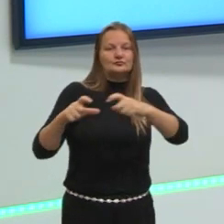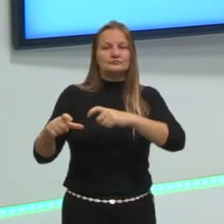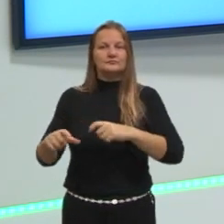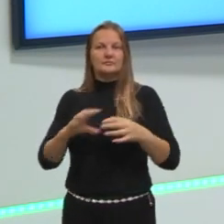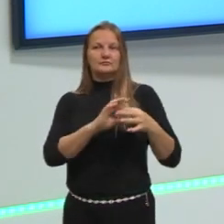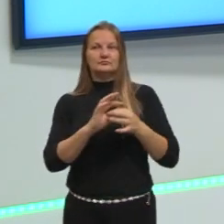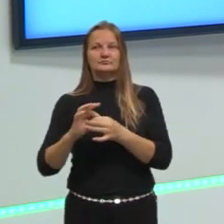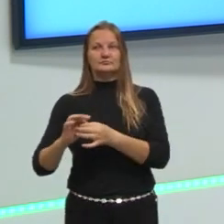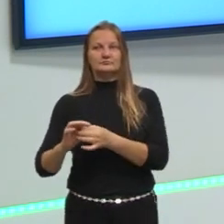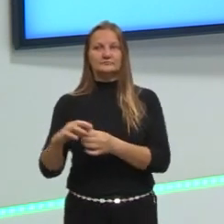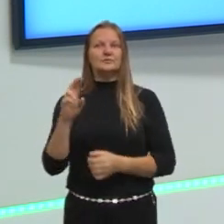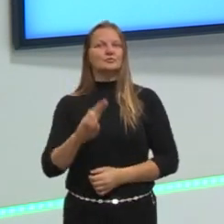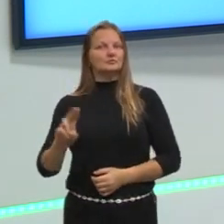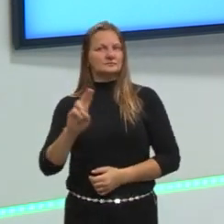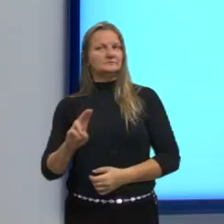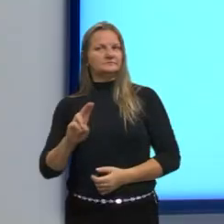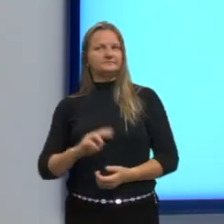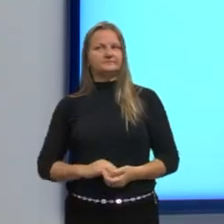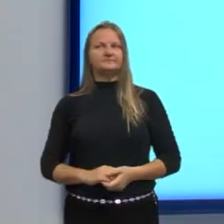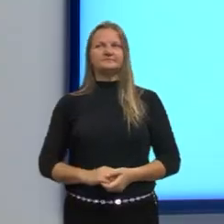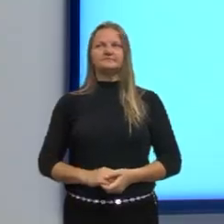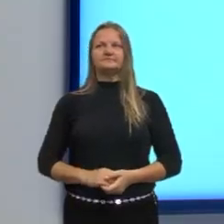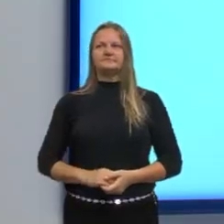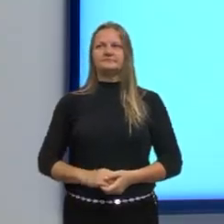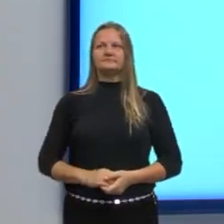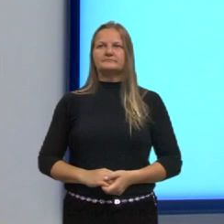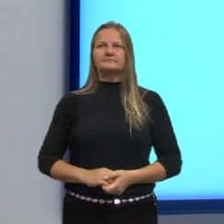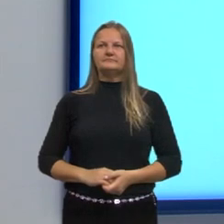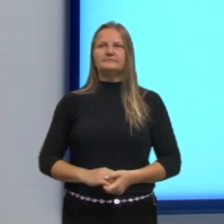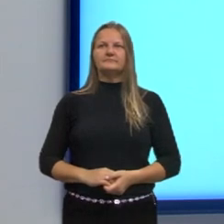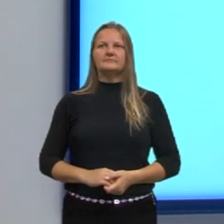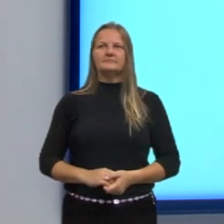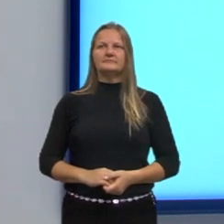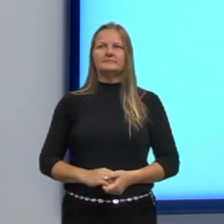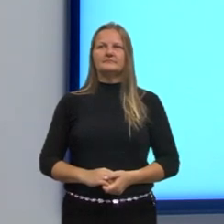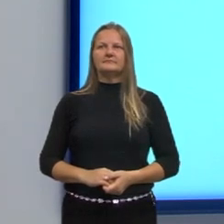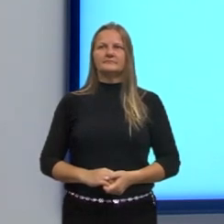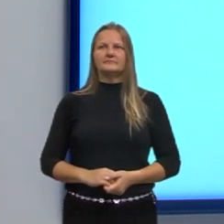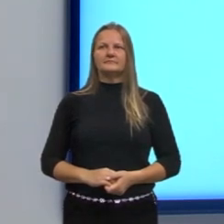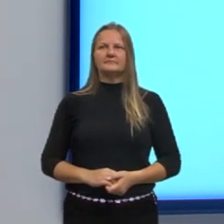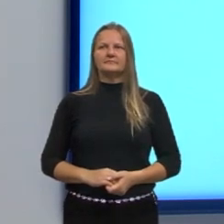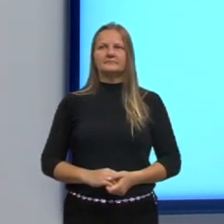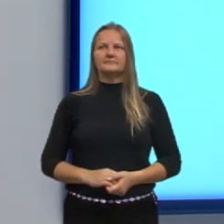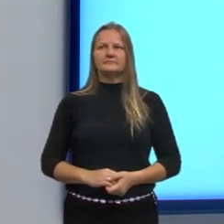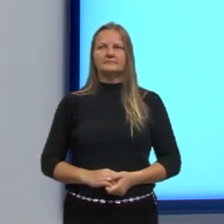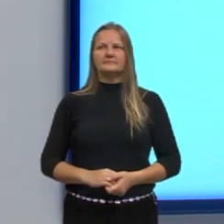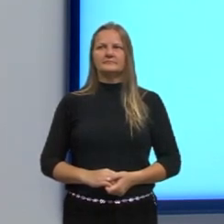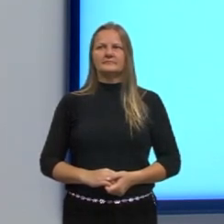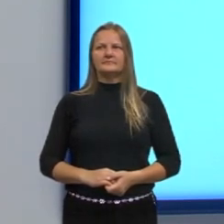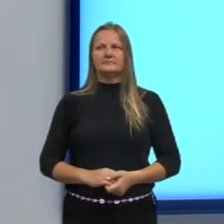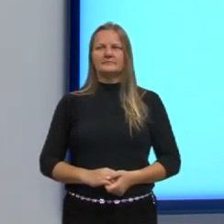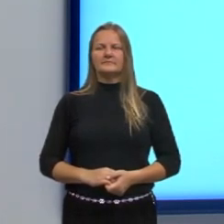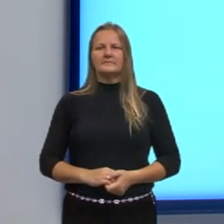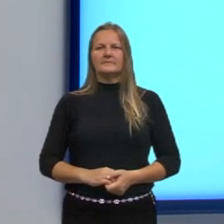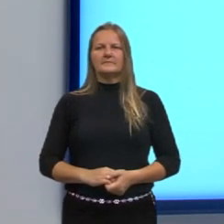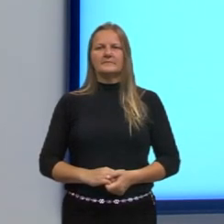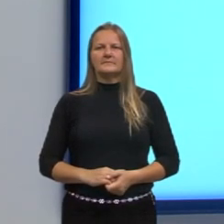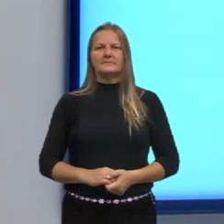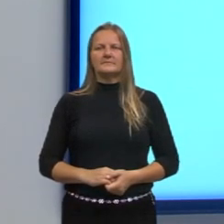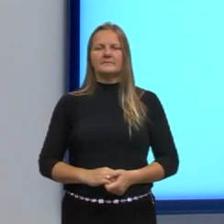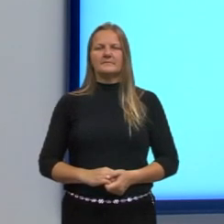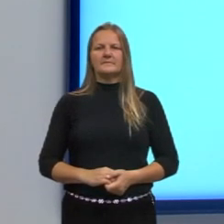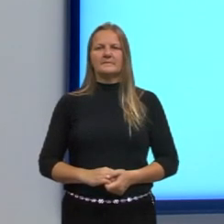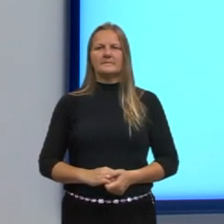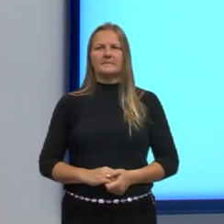Certo? Então, o cérebro, ele aprende a partir da combinação de diversos